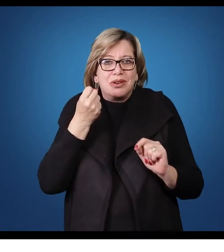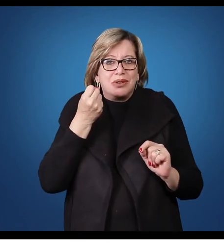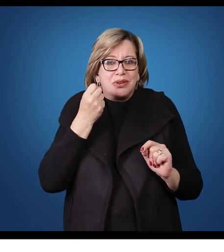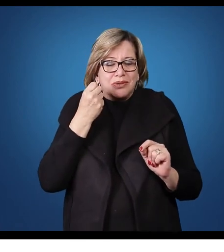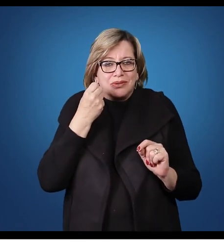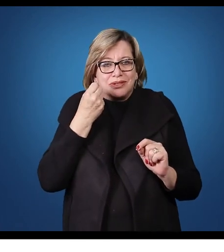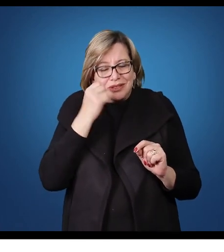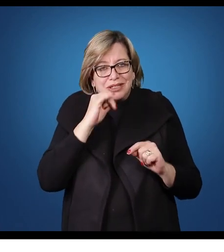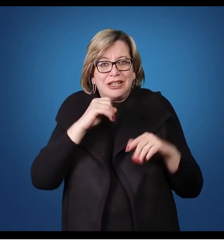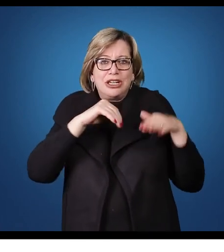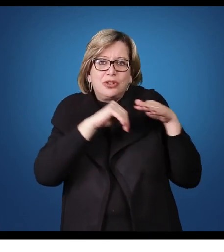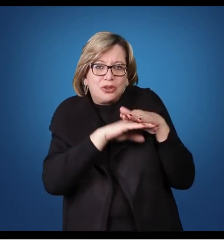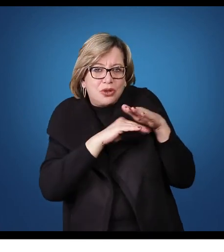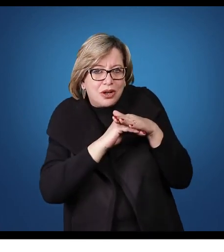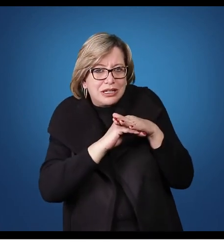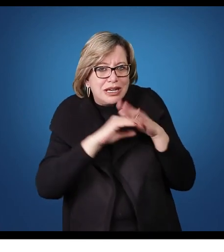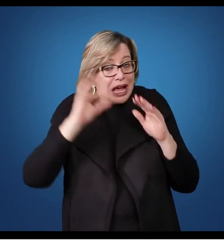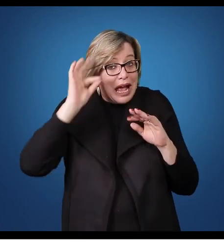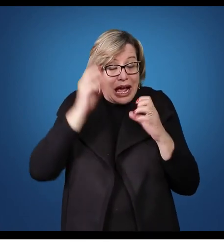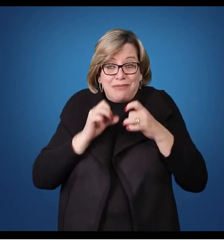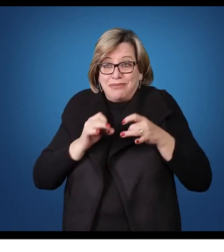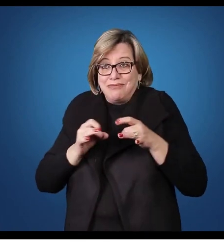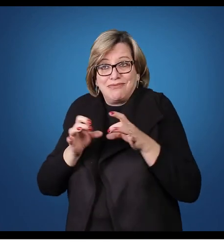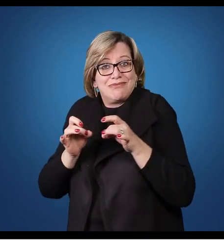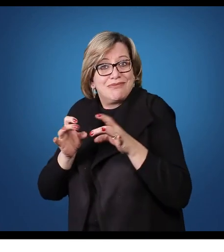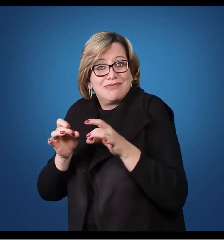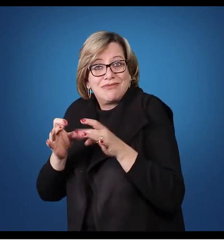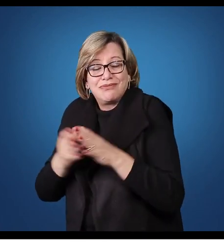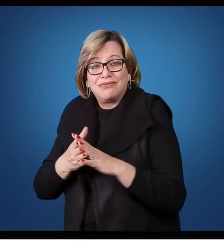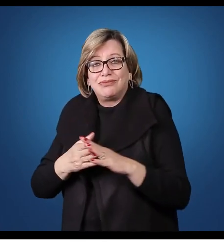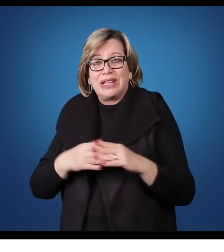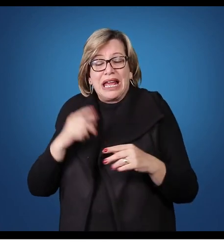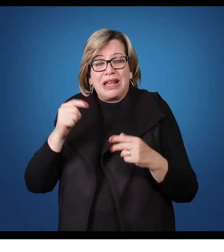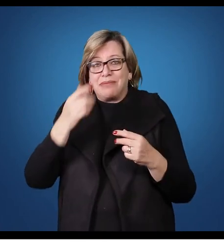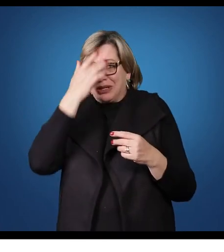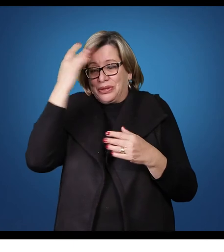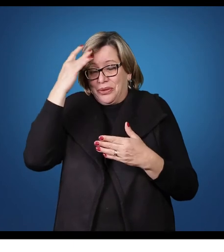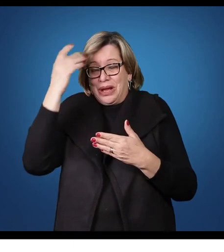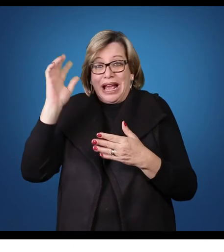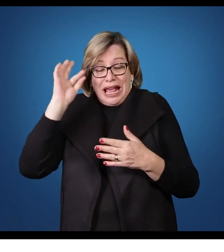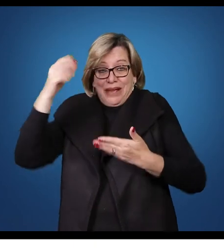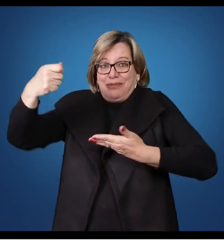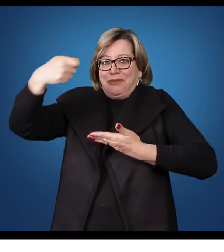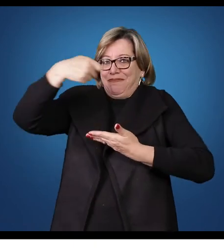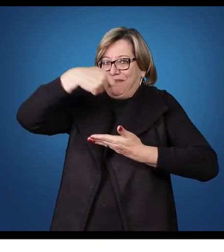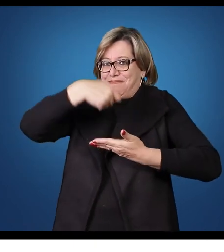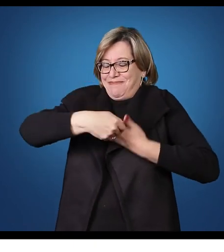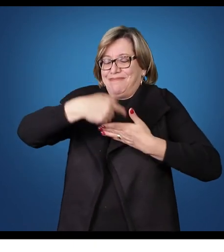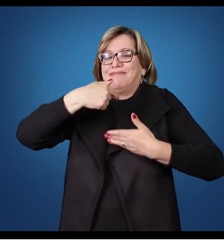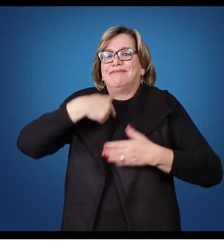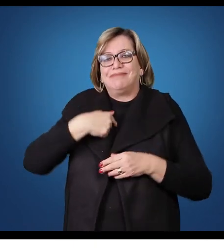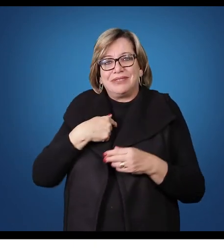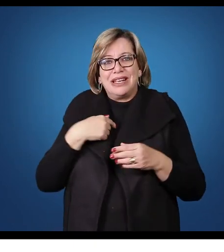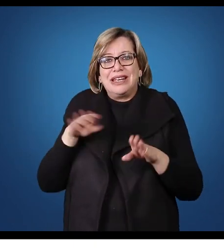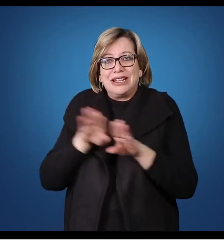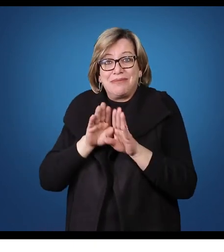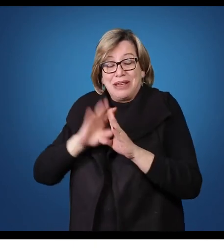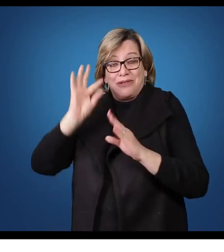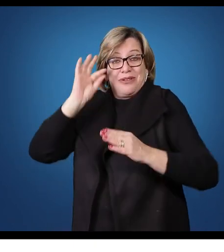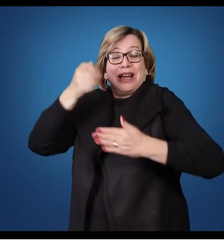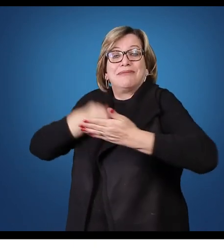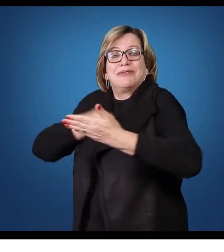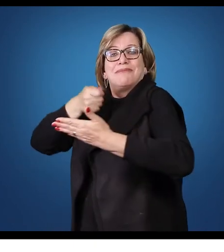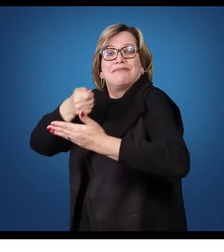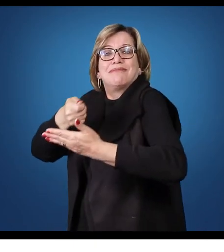Que o meu estoque ficasse muito pouco tempo na empresa, eu recebesse rapidamente dos meus clientes e pagasse